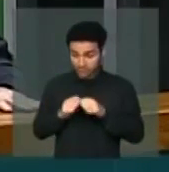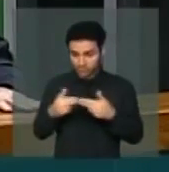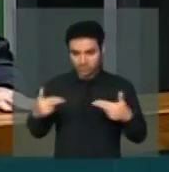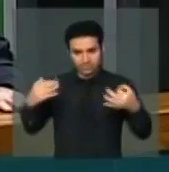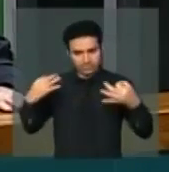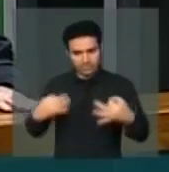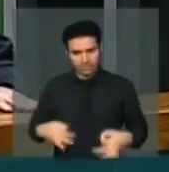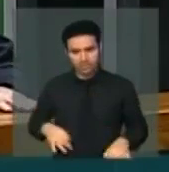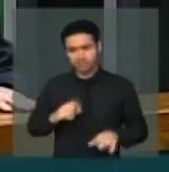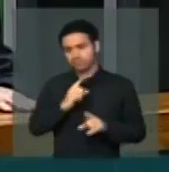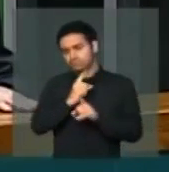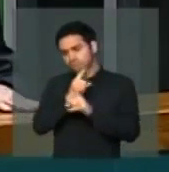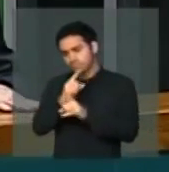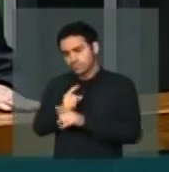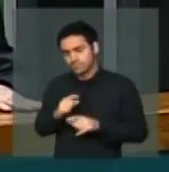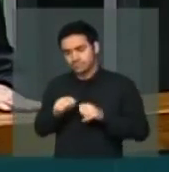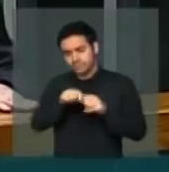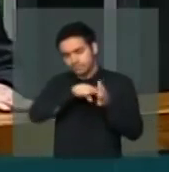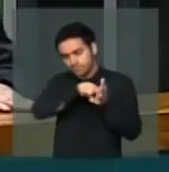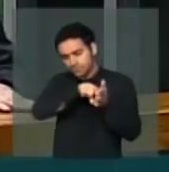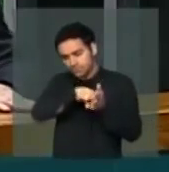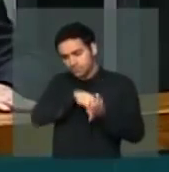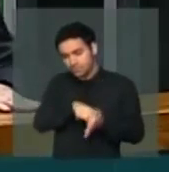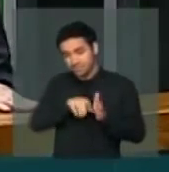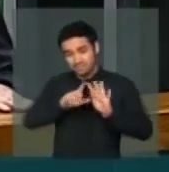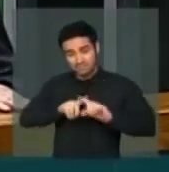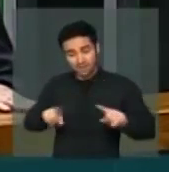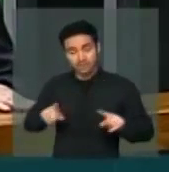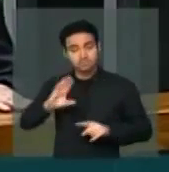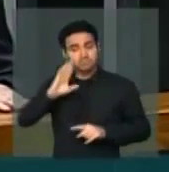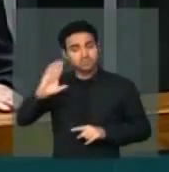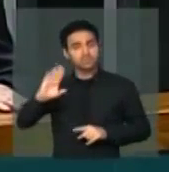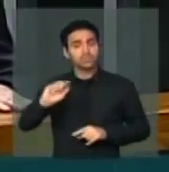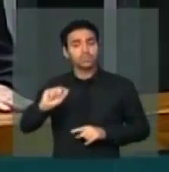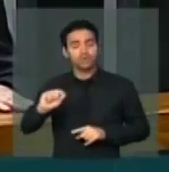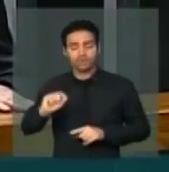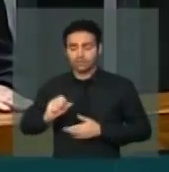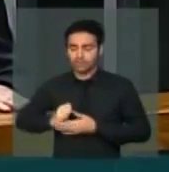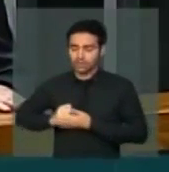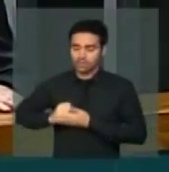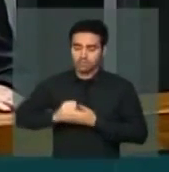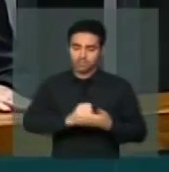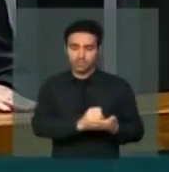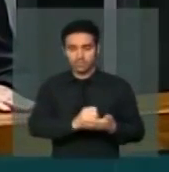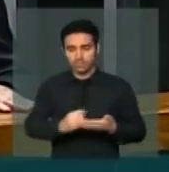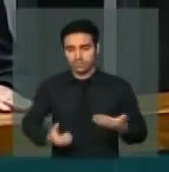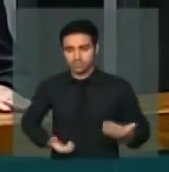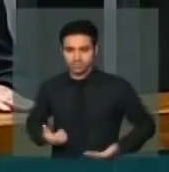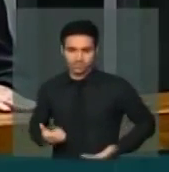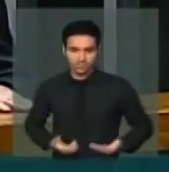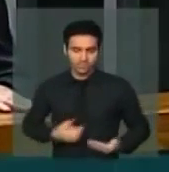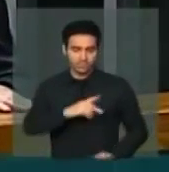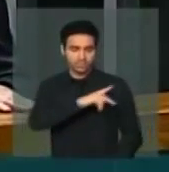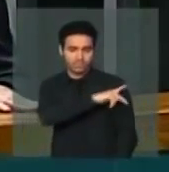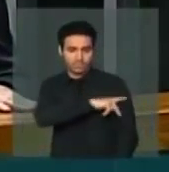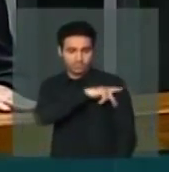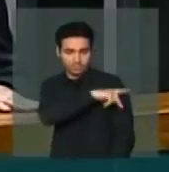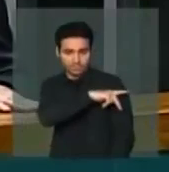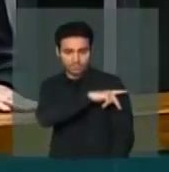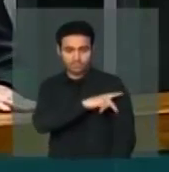averiguação, de investigação, mas, acima de tudo, de apoio aos servidores do Piauí.